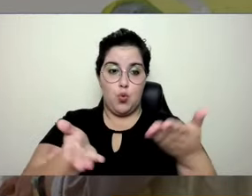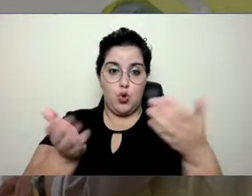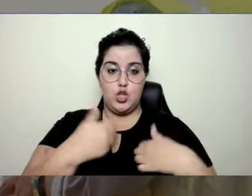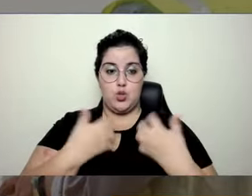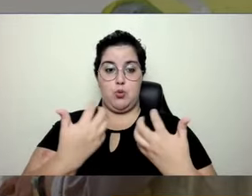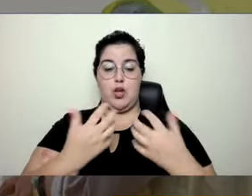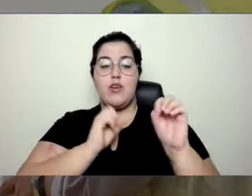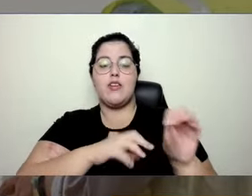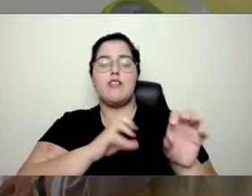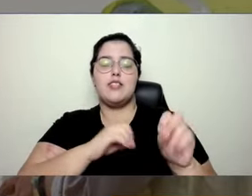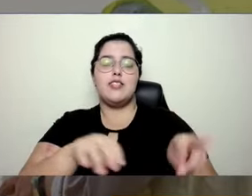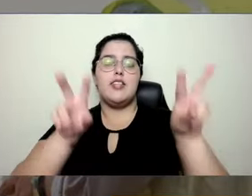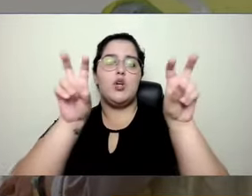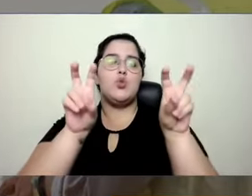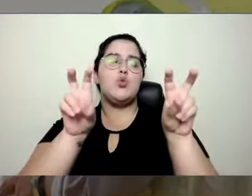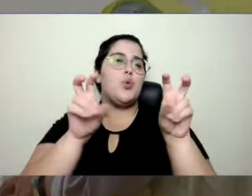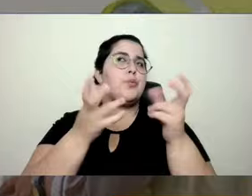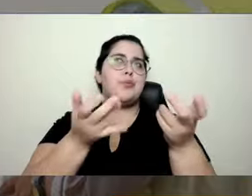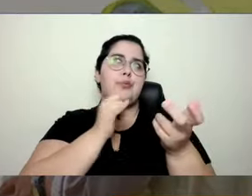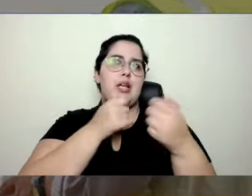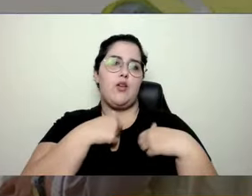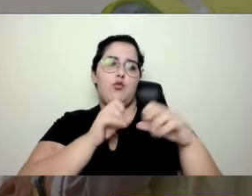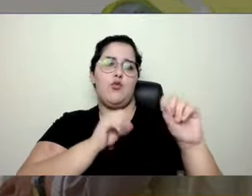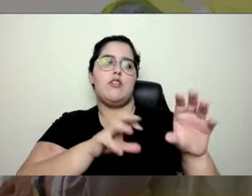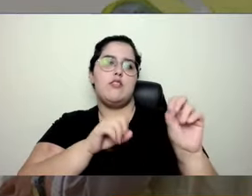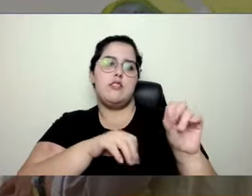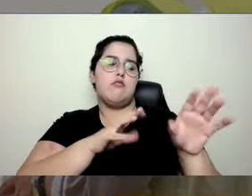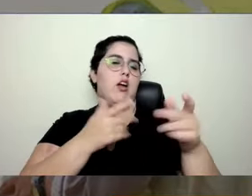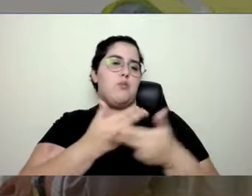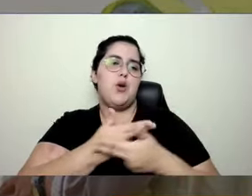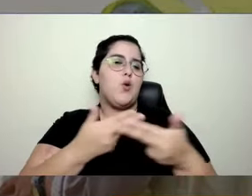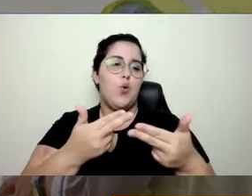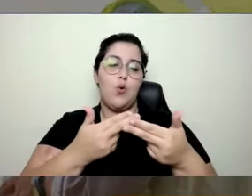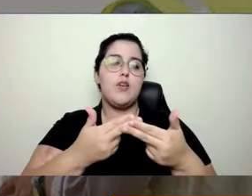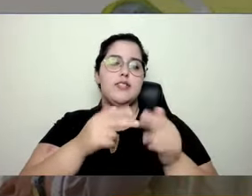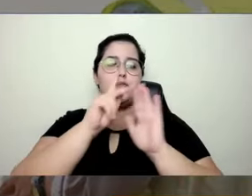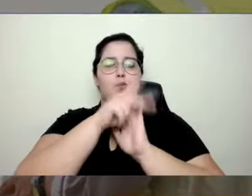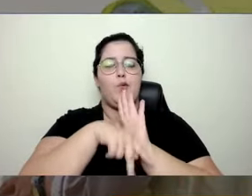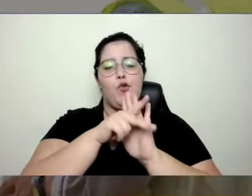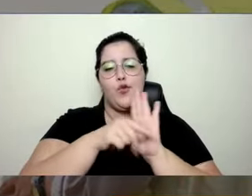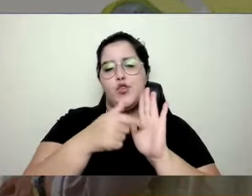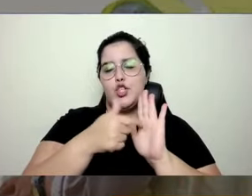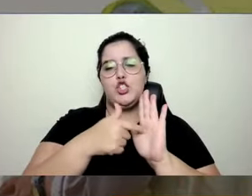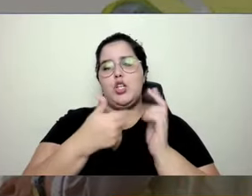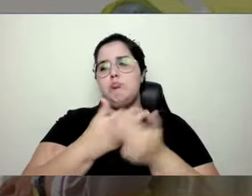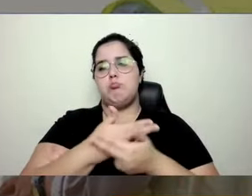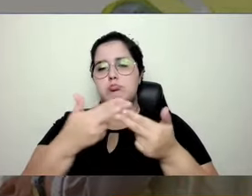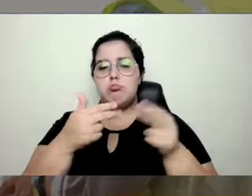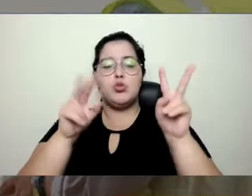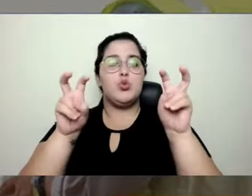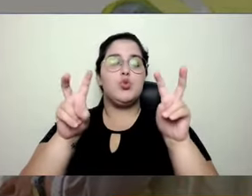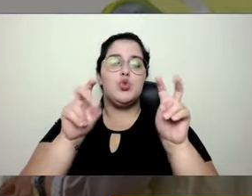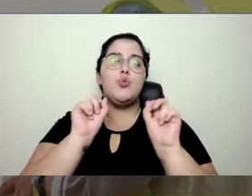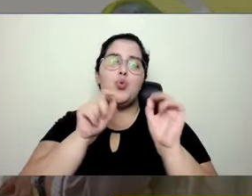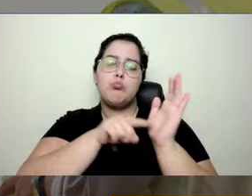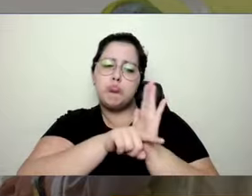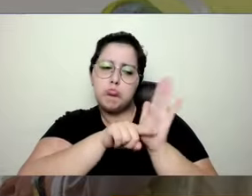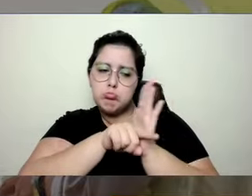sobre o ensino, aprendizagem, quero trazer um projeto sobre inspeção.